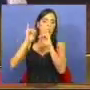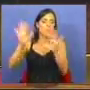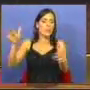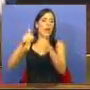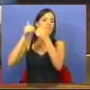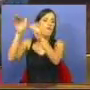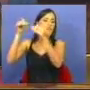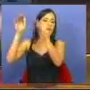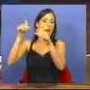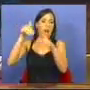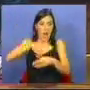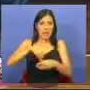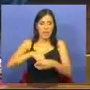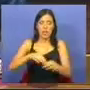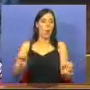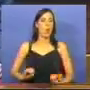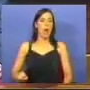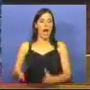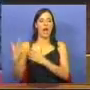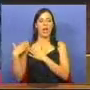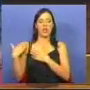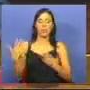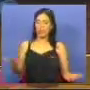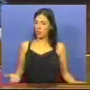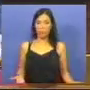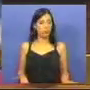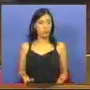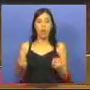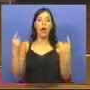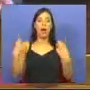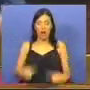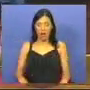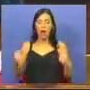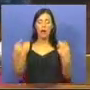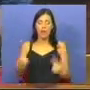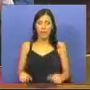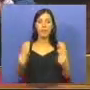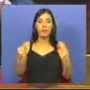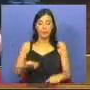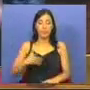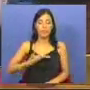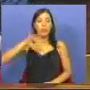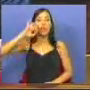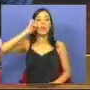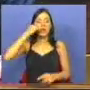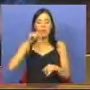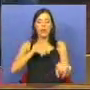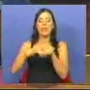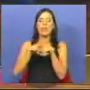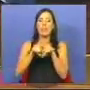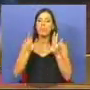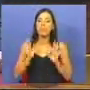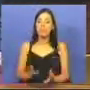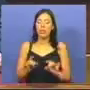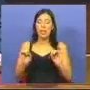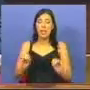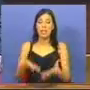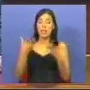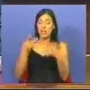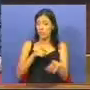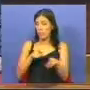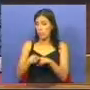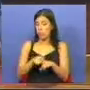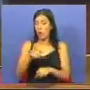está tudo lá fora e cá dentro não há responsabilidades nenhumas. Pois existem. E o déficit neste momento é de política e é de iniciativa